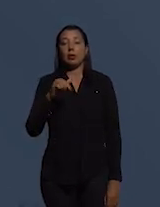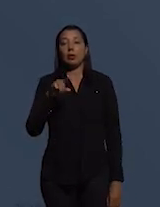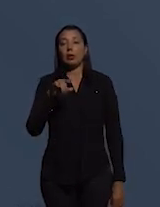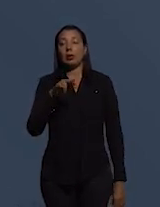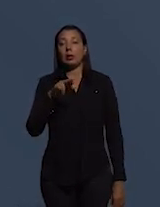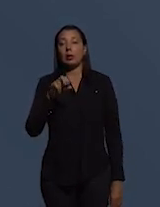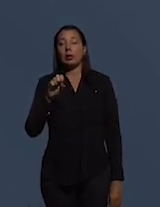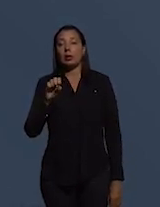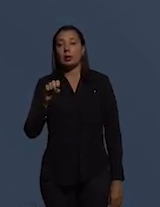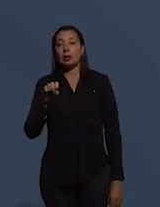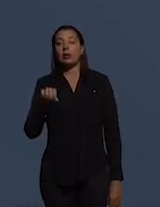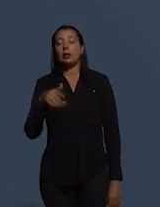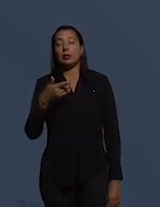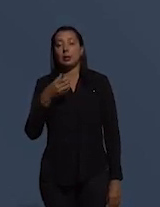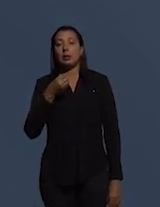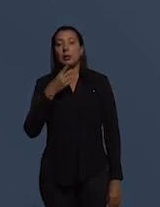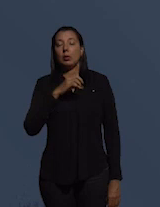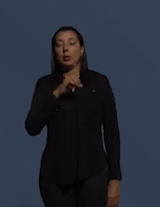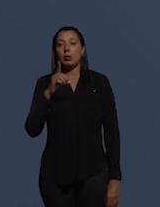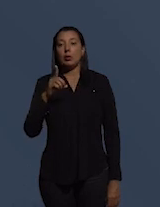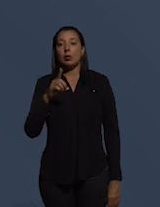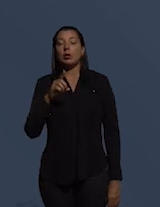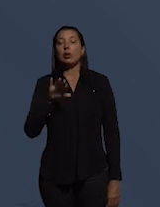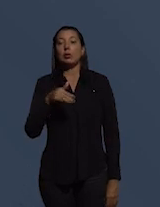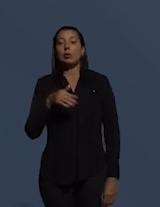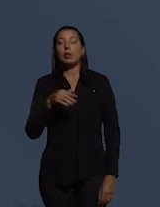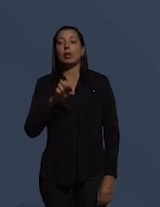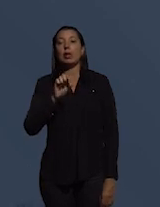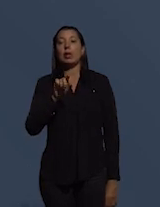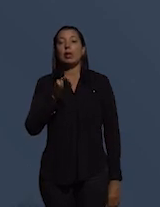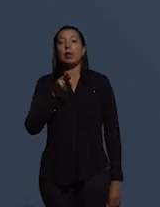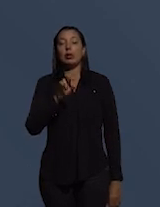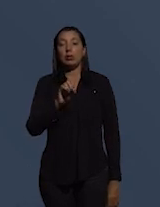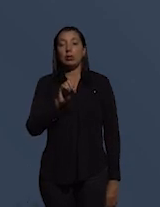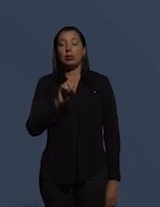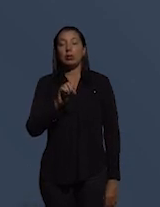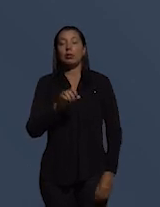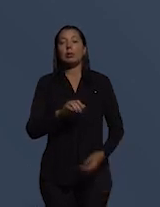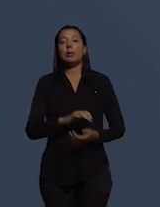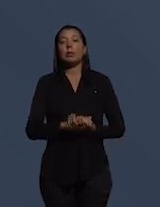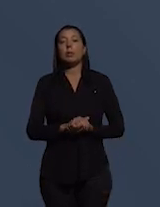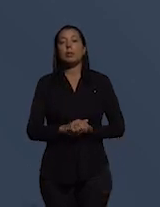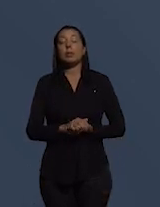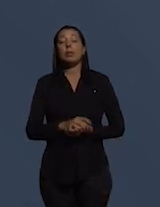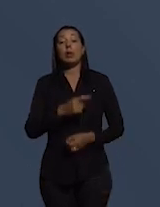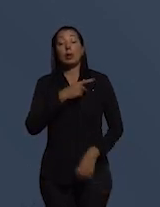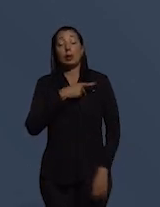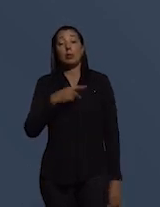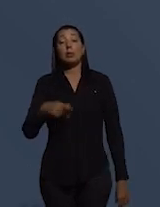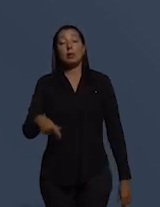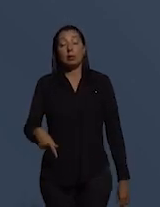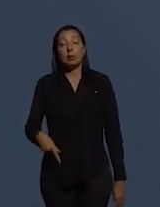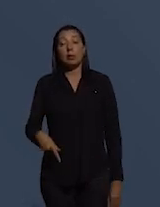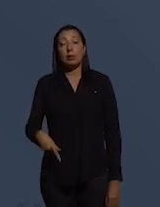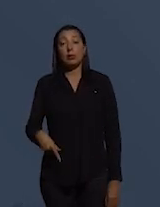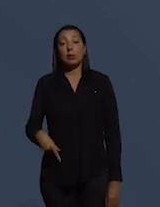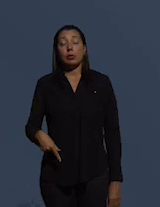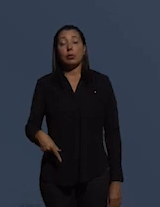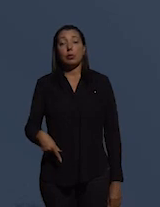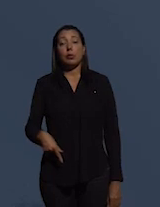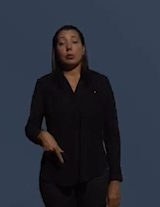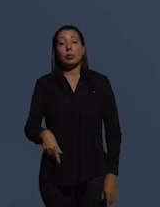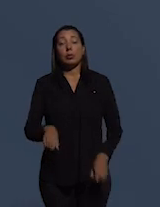dia, meu parceiro de lutas aqui na com-sindical, Braulio Certeira, que o presidente do Nacão